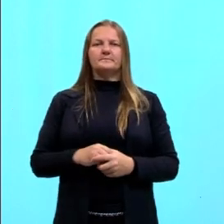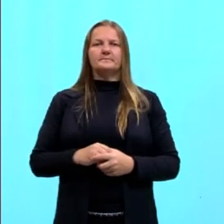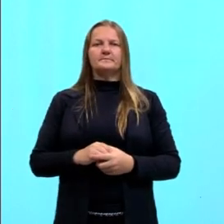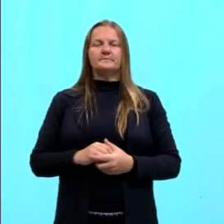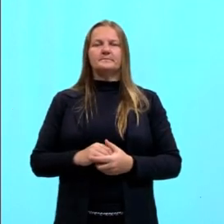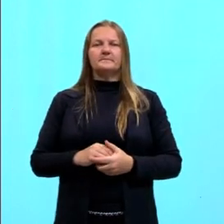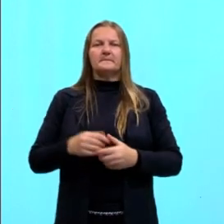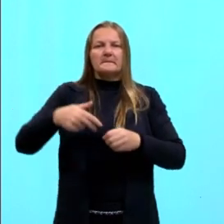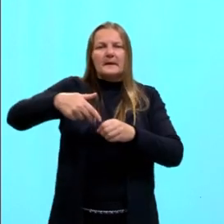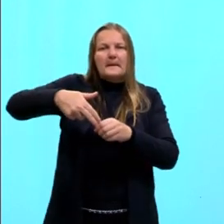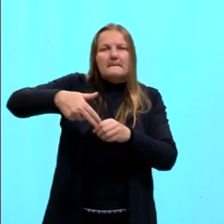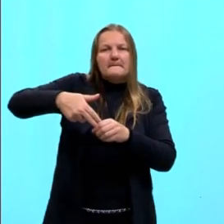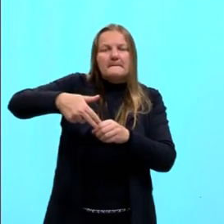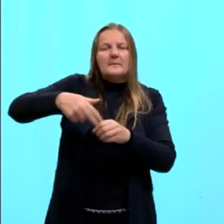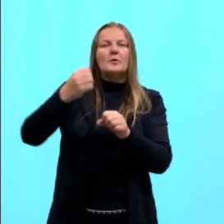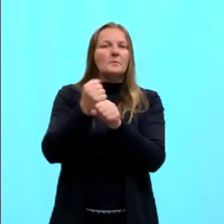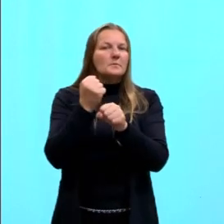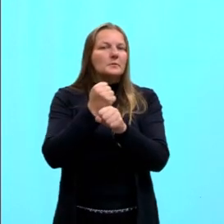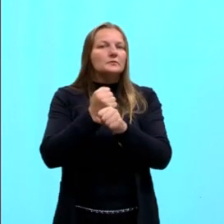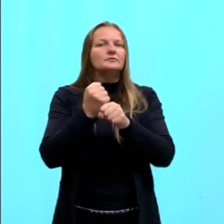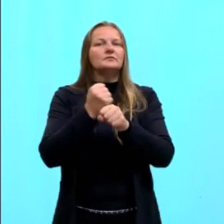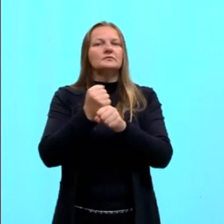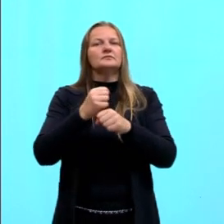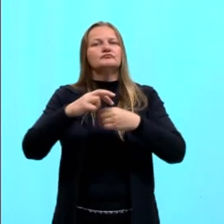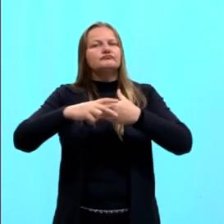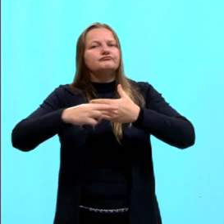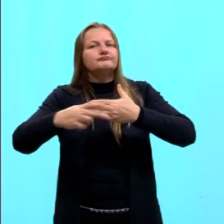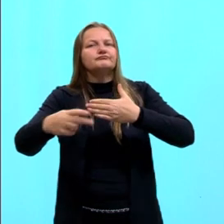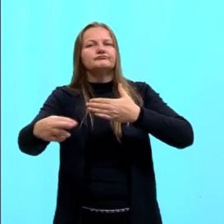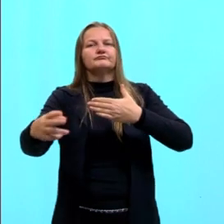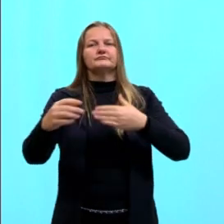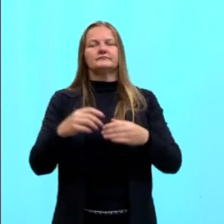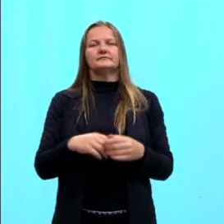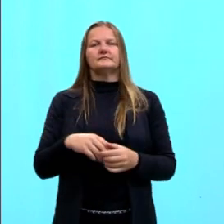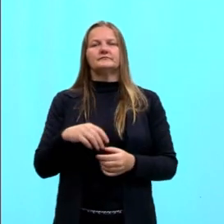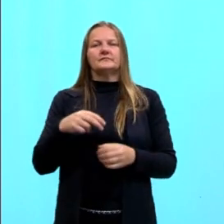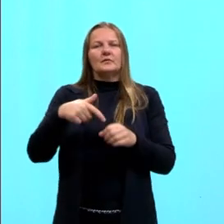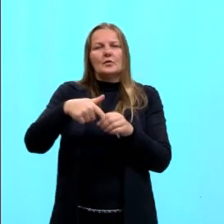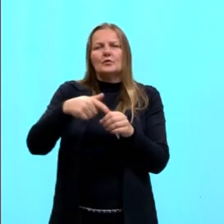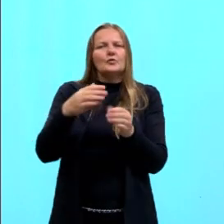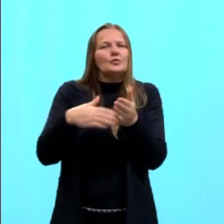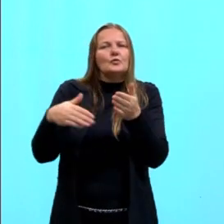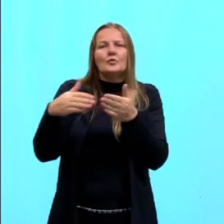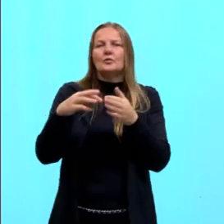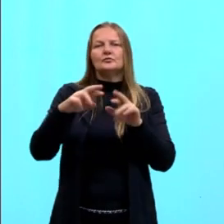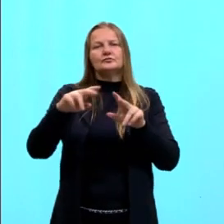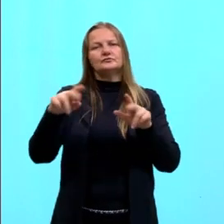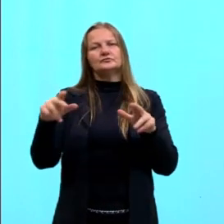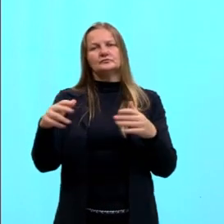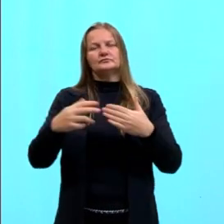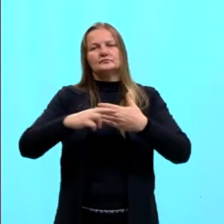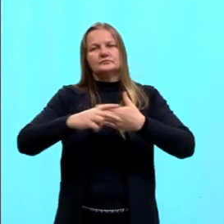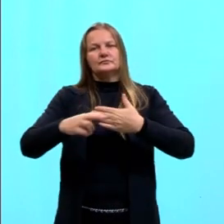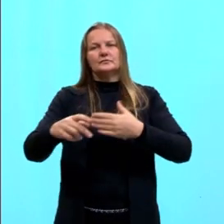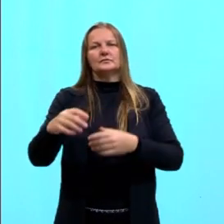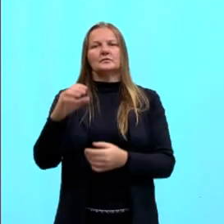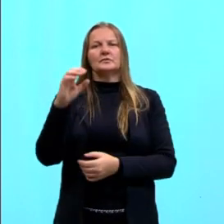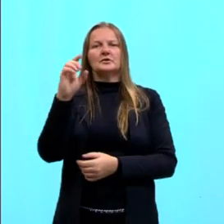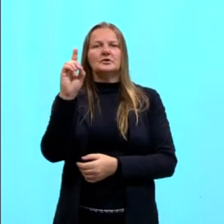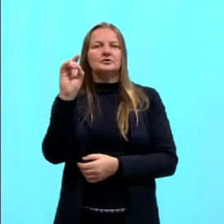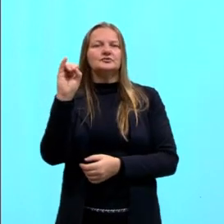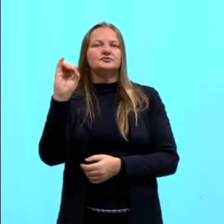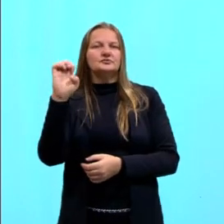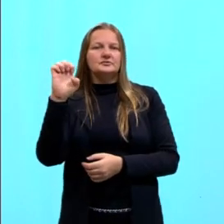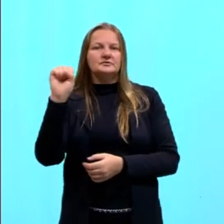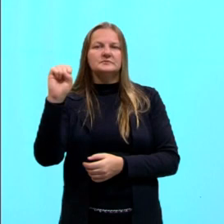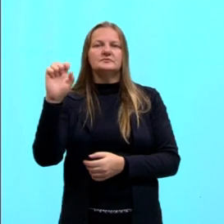petróleo e produzo, né, os combustíveis, né, oriundos dele. Seja diesel,